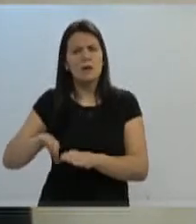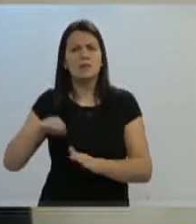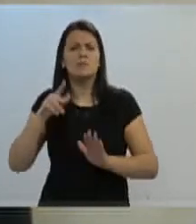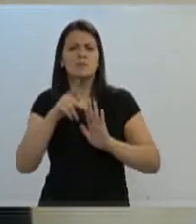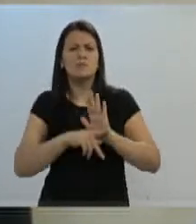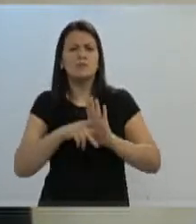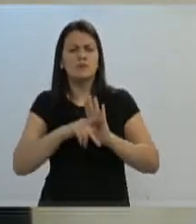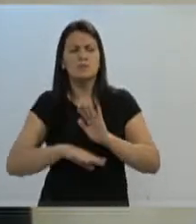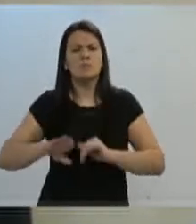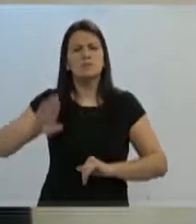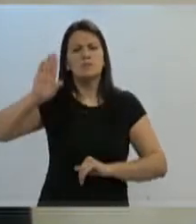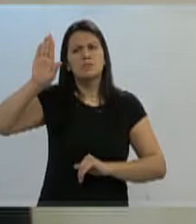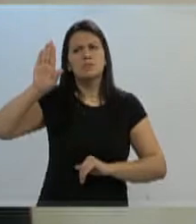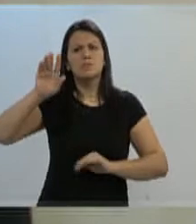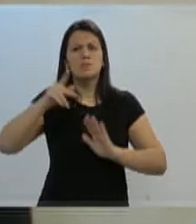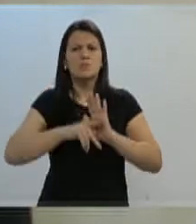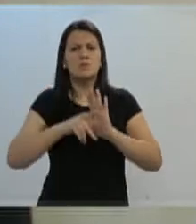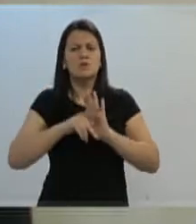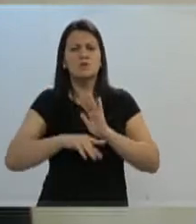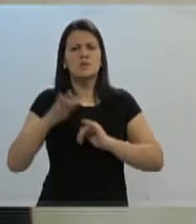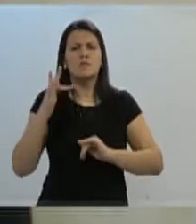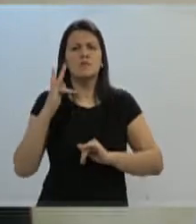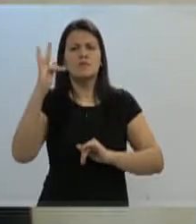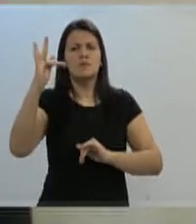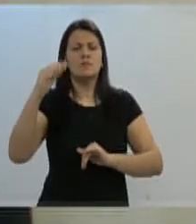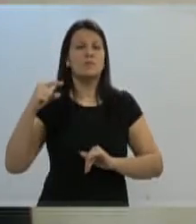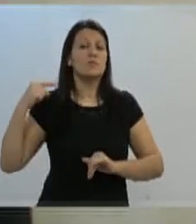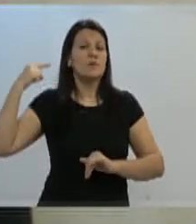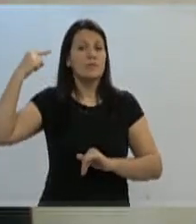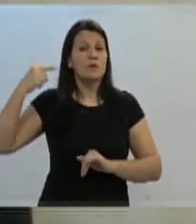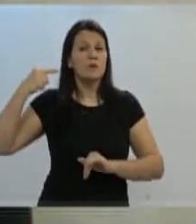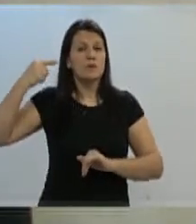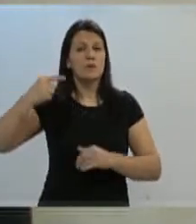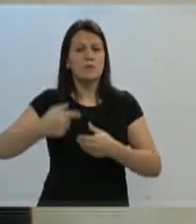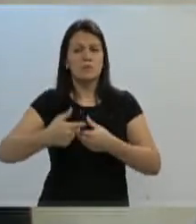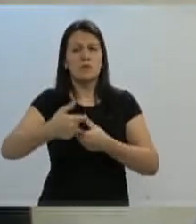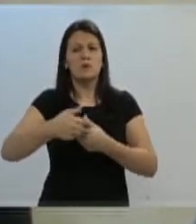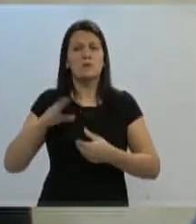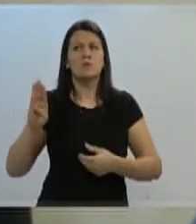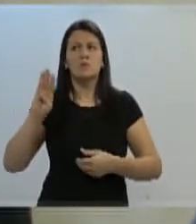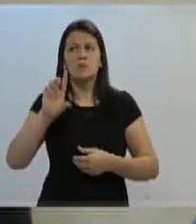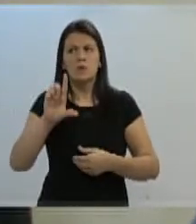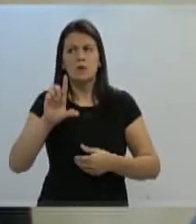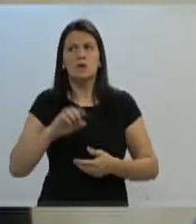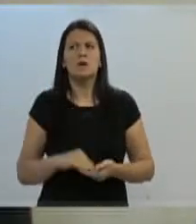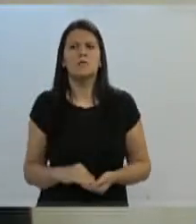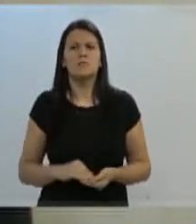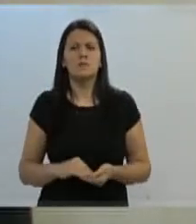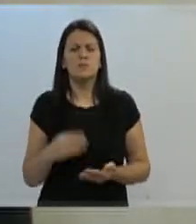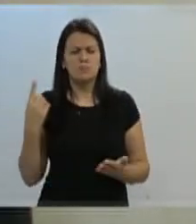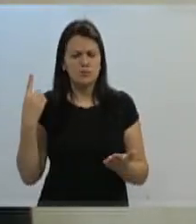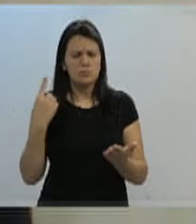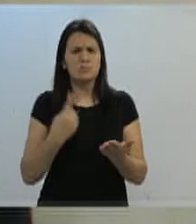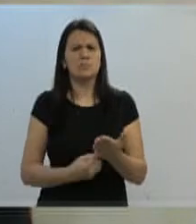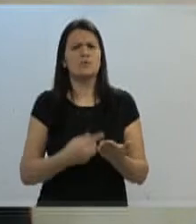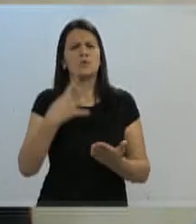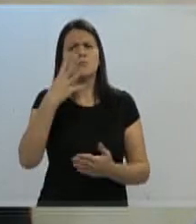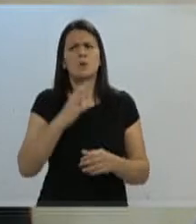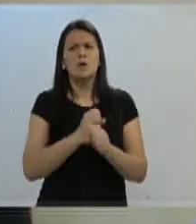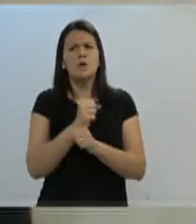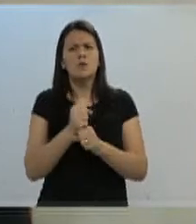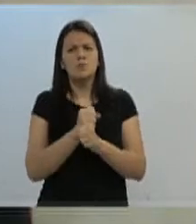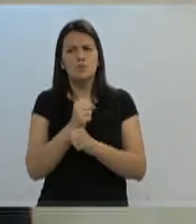reeleição, para um projeto futuro aí, a deputada, quem sabe, aí na cidade do Menal. E cumprirei, certamente, os quatro anos,